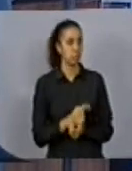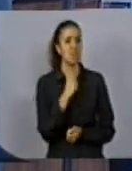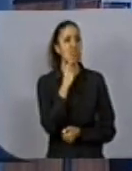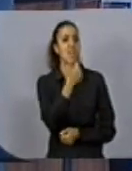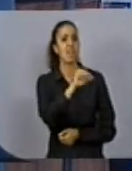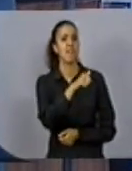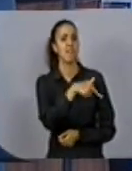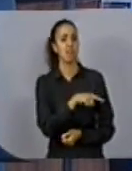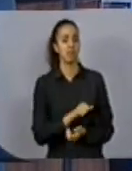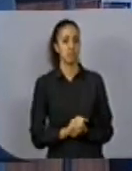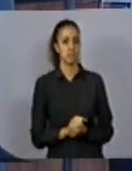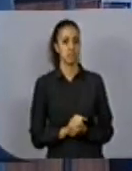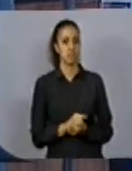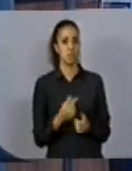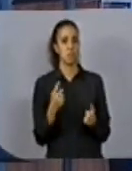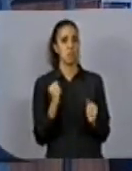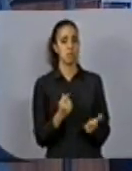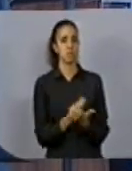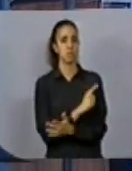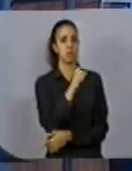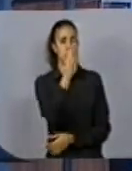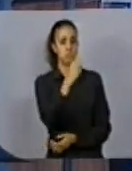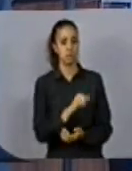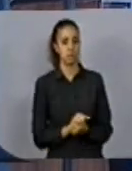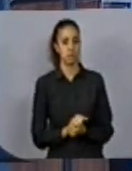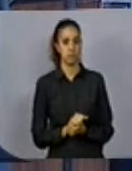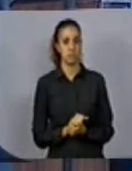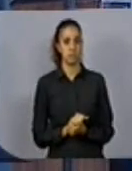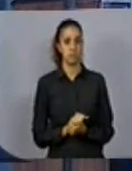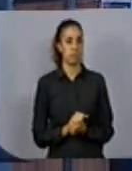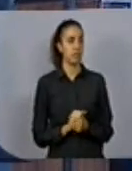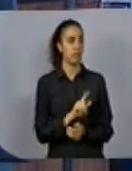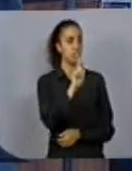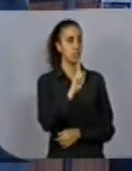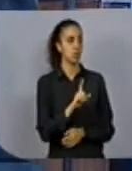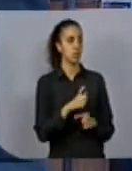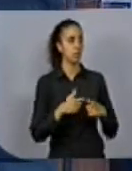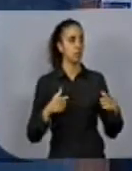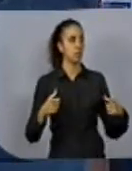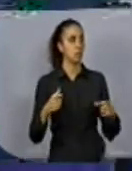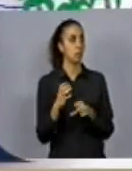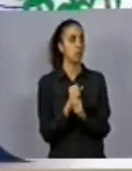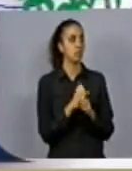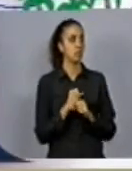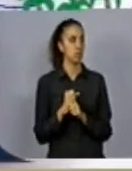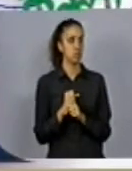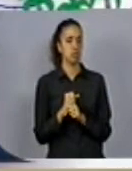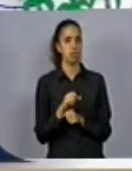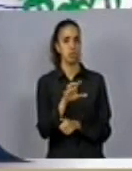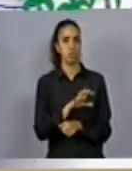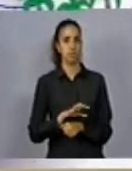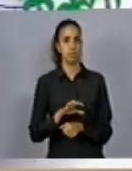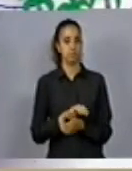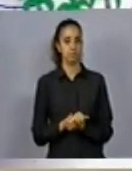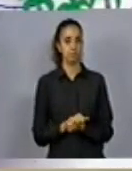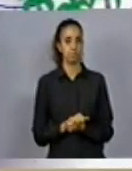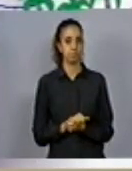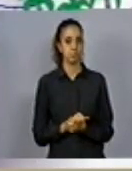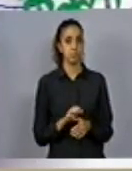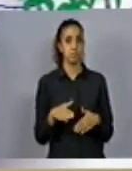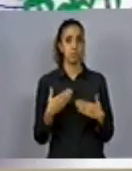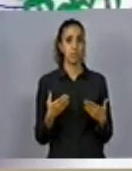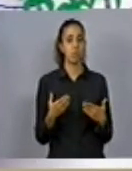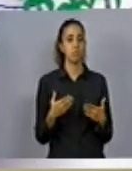consequências no seio da gestão territorial, cumulativamente no território. Então, pequenas